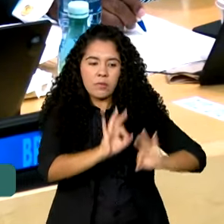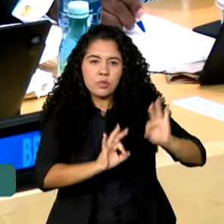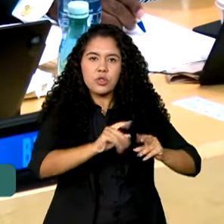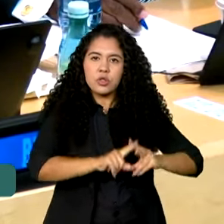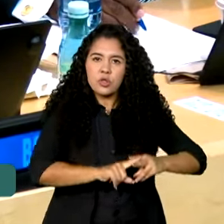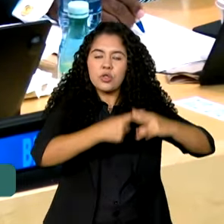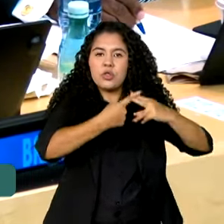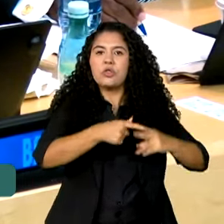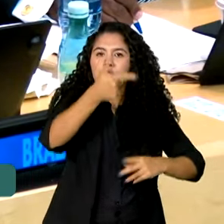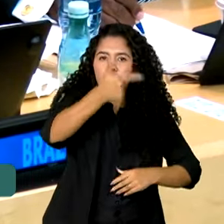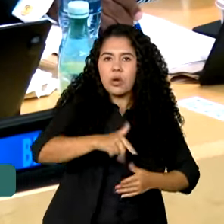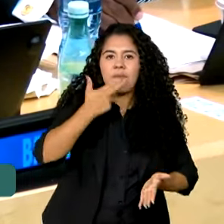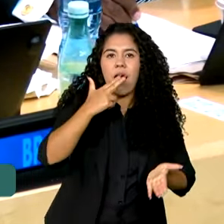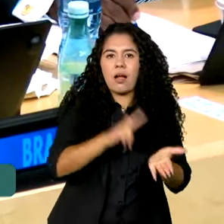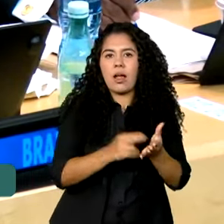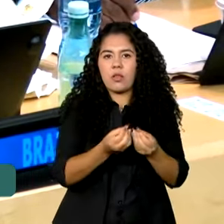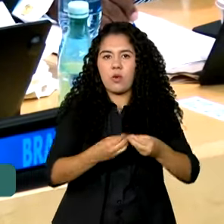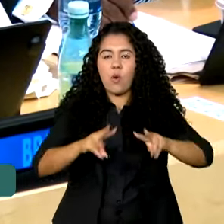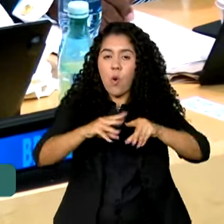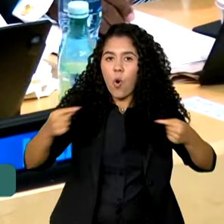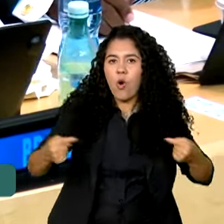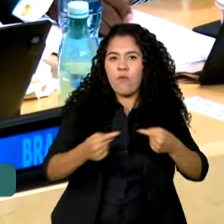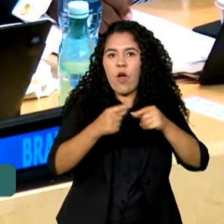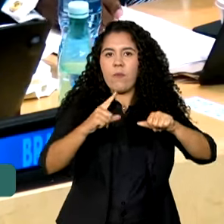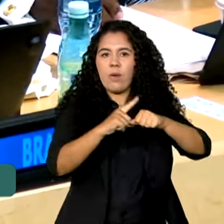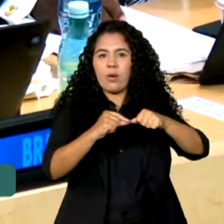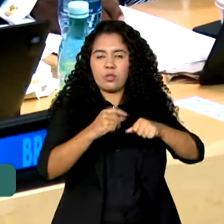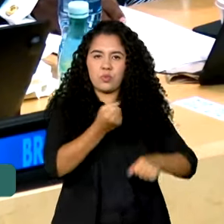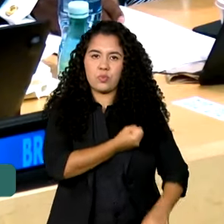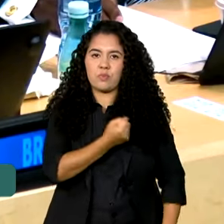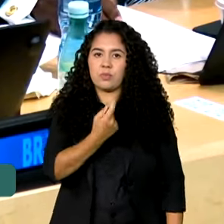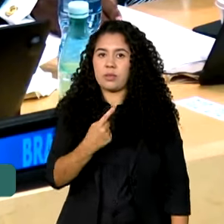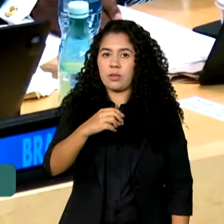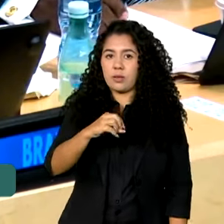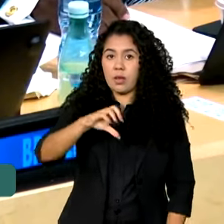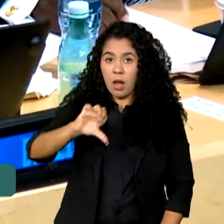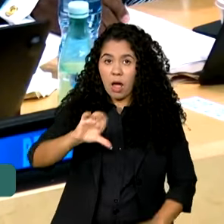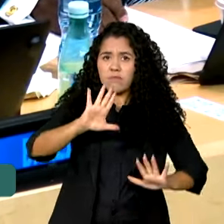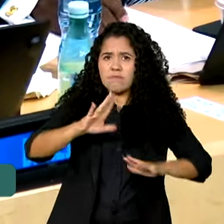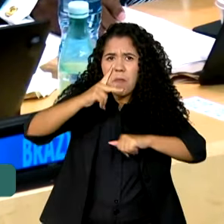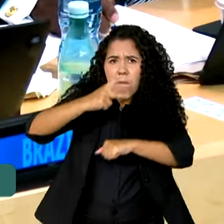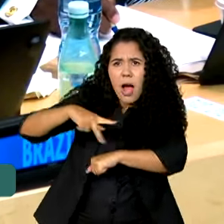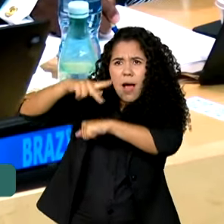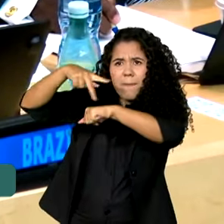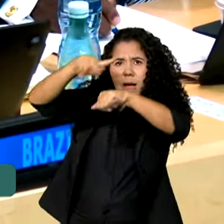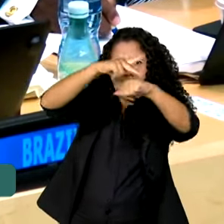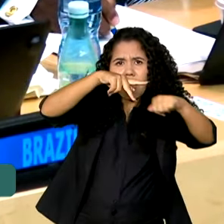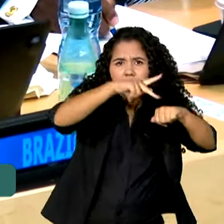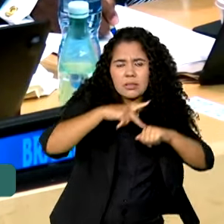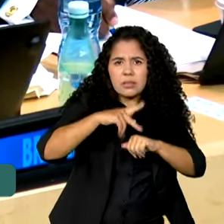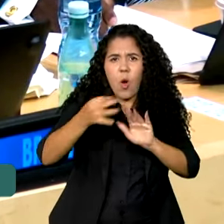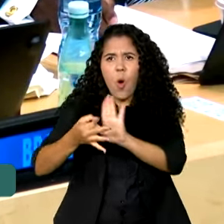seu artigo 109. Cada país pode ter sua visão